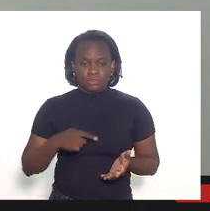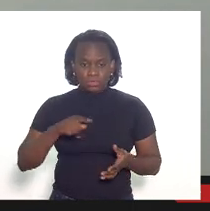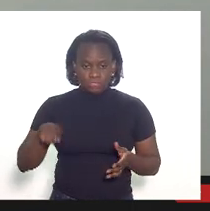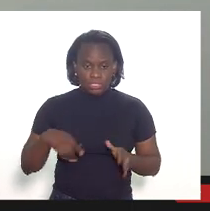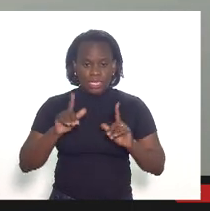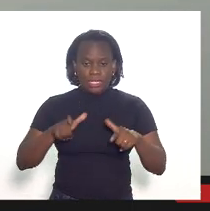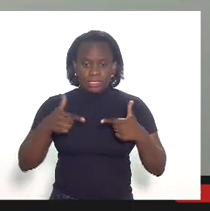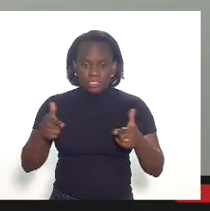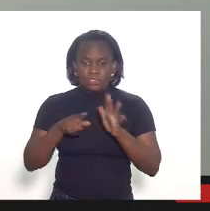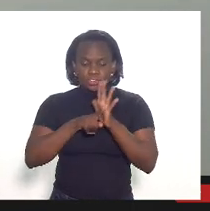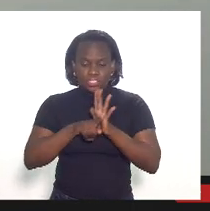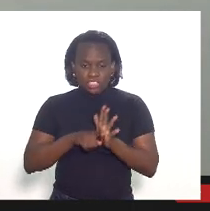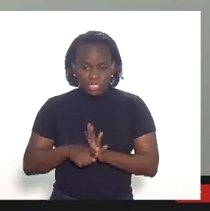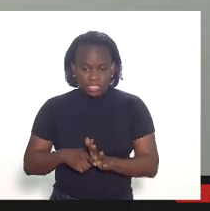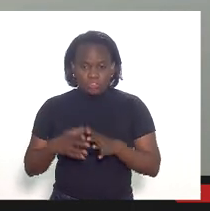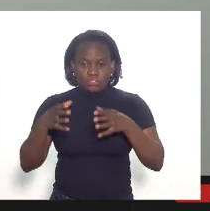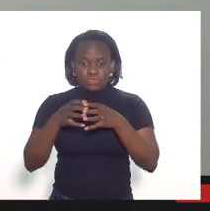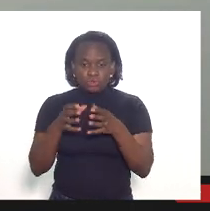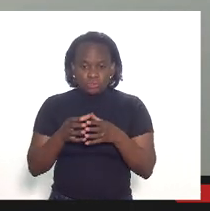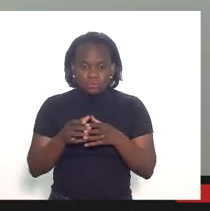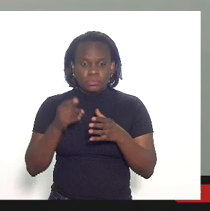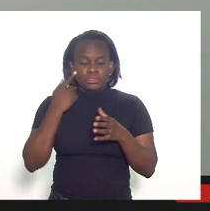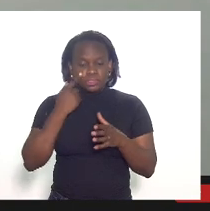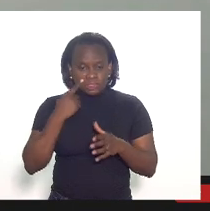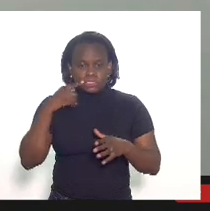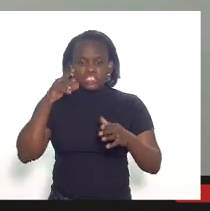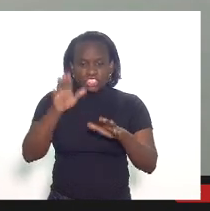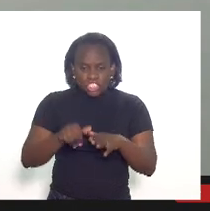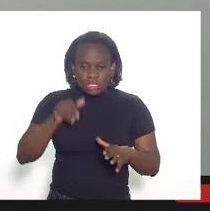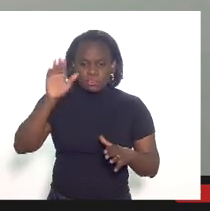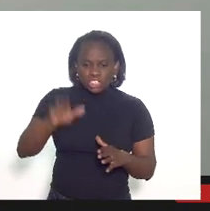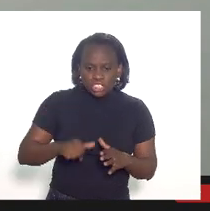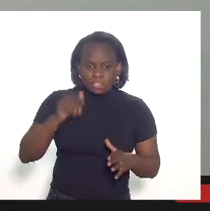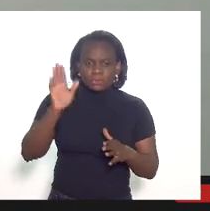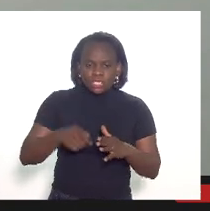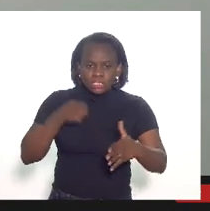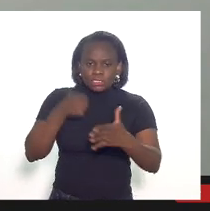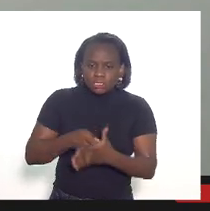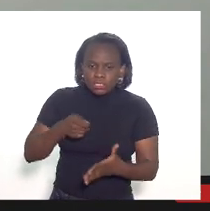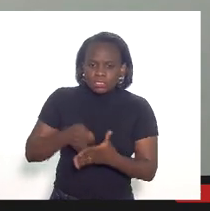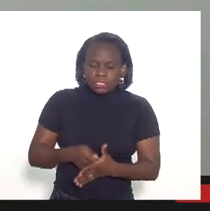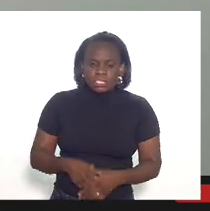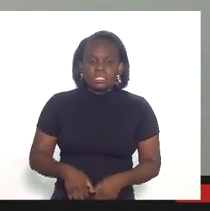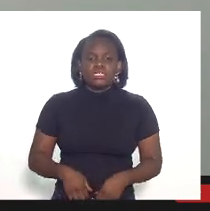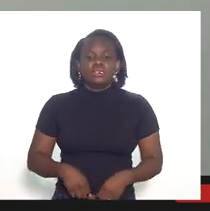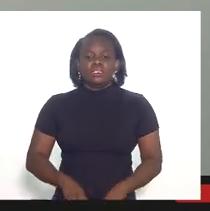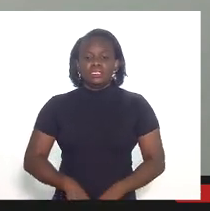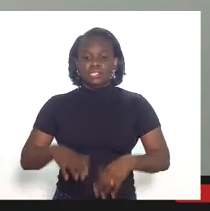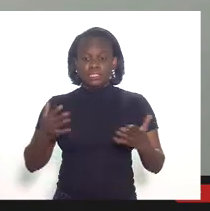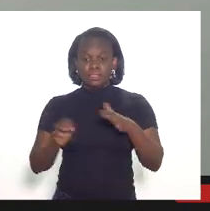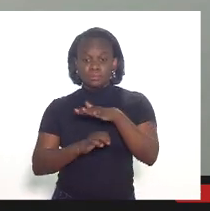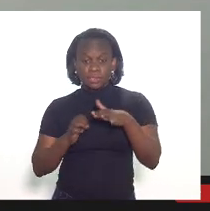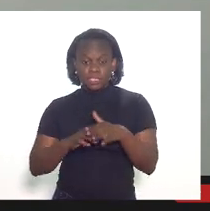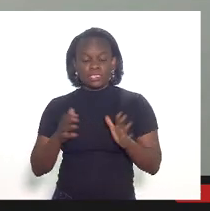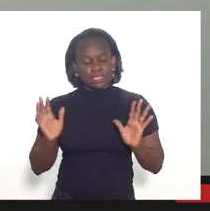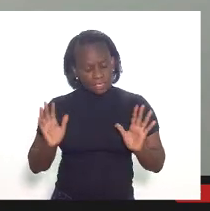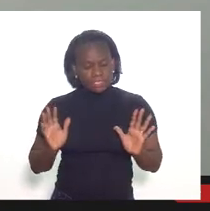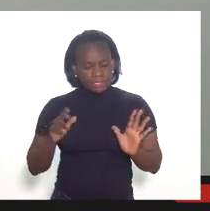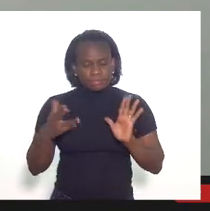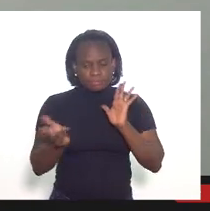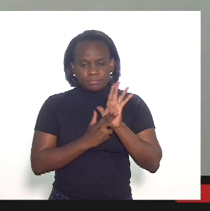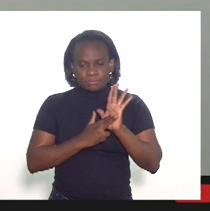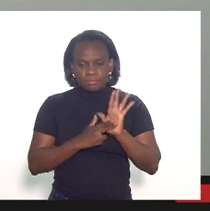ações fiscais os auditores foram intimando intimando intimando intimando até que as empresas realmente eu